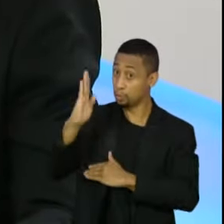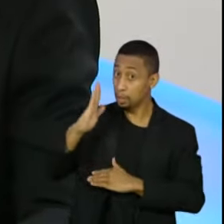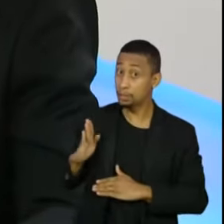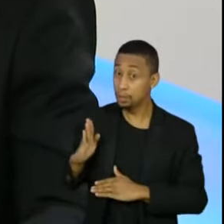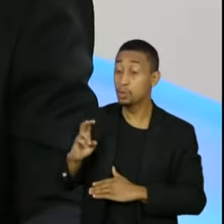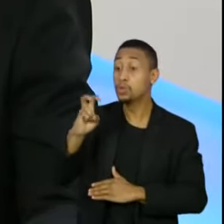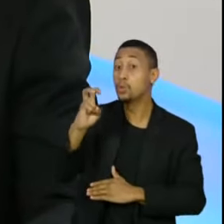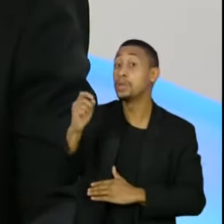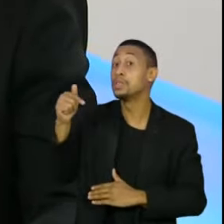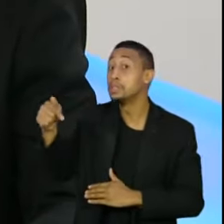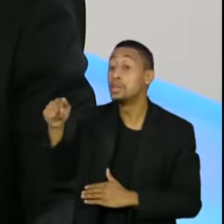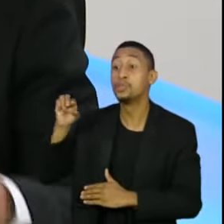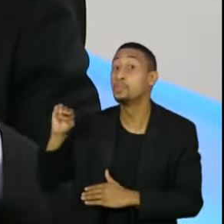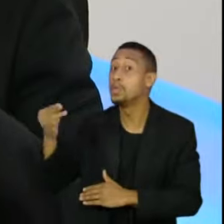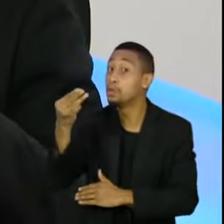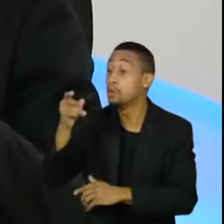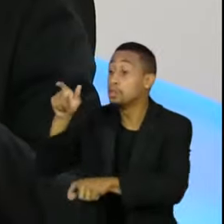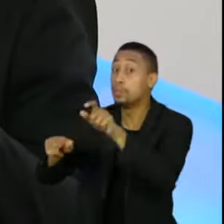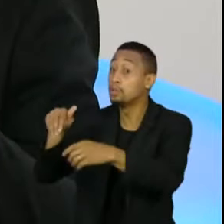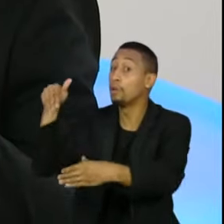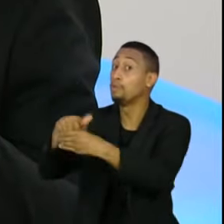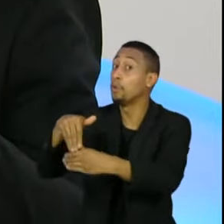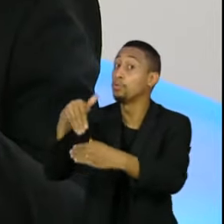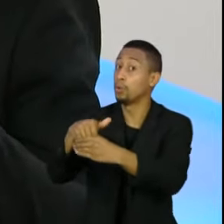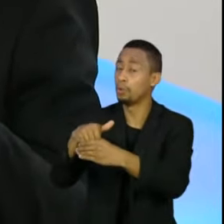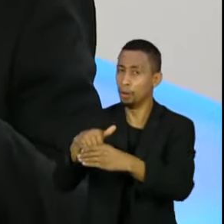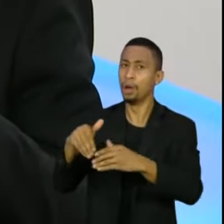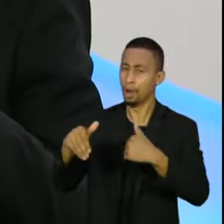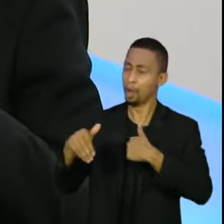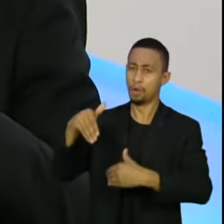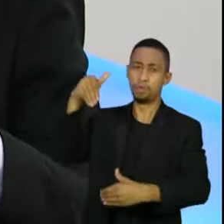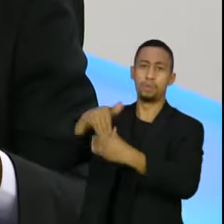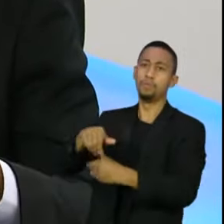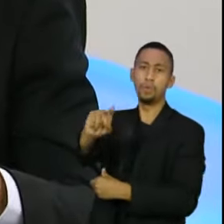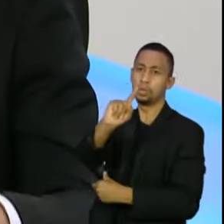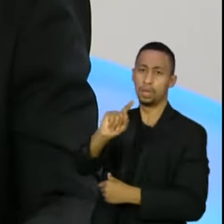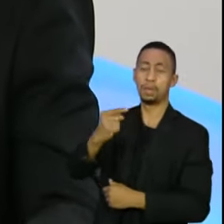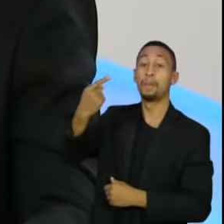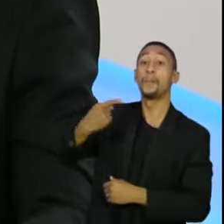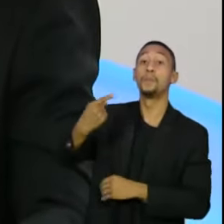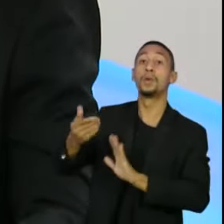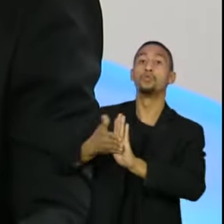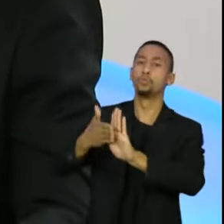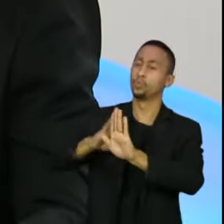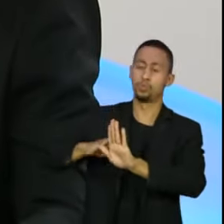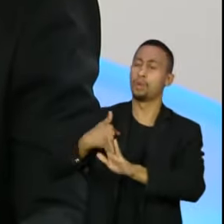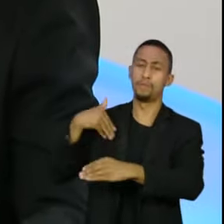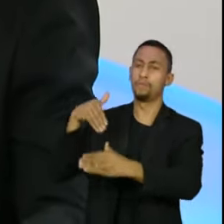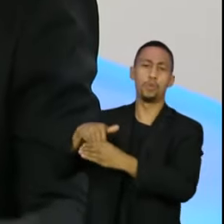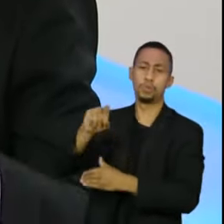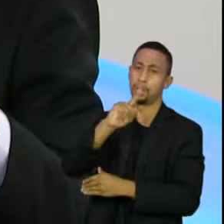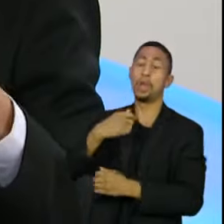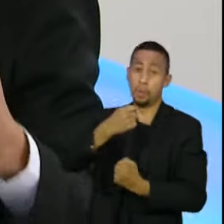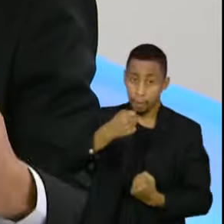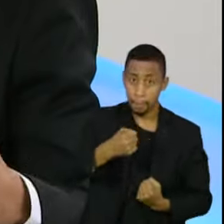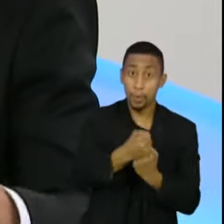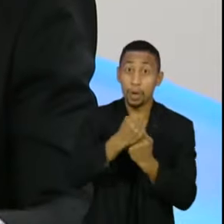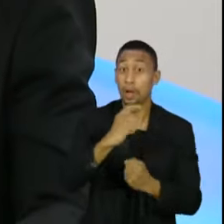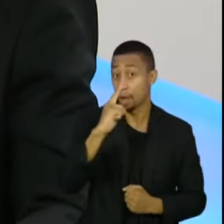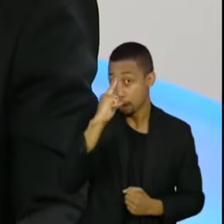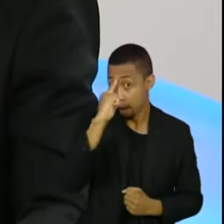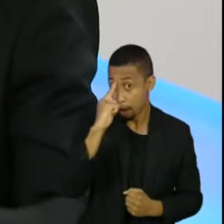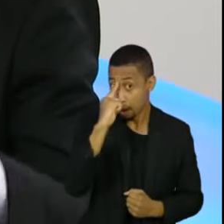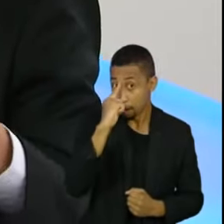brasileiros. inclusive não teve o meu voto no primeiro turno, eu apoiei e votei no Geraldo Alckmin, quem recebi